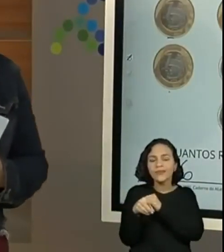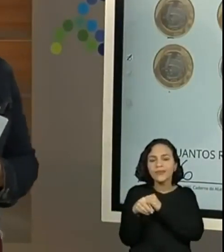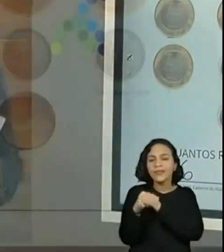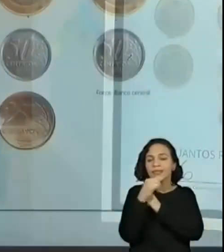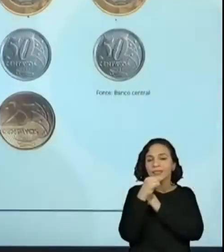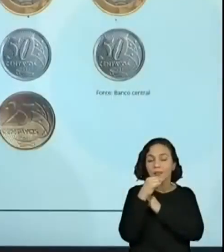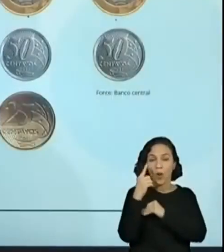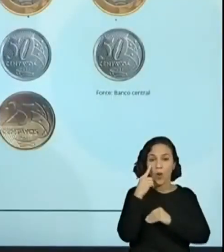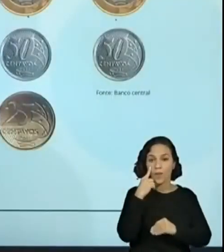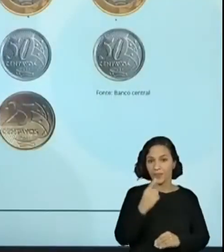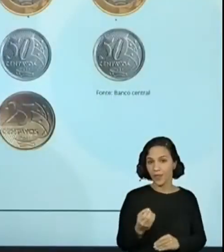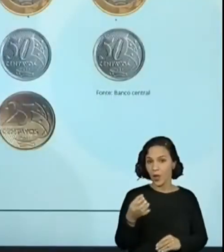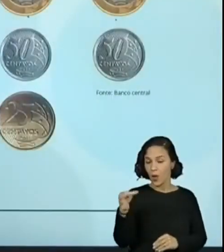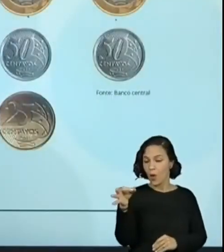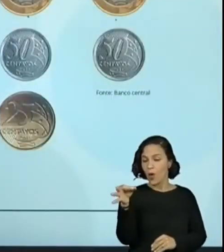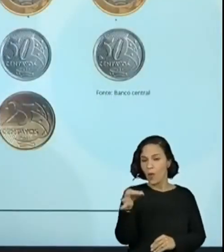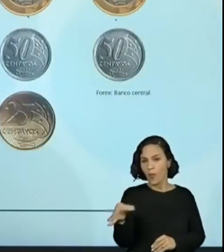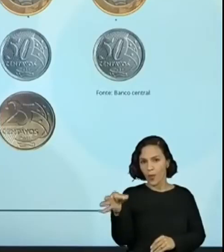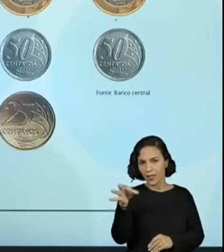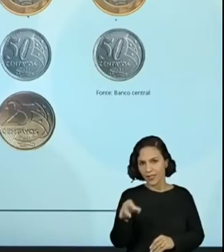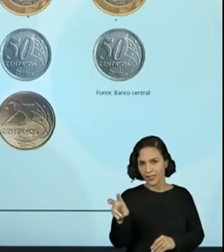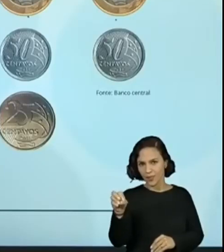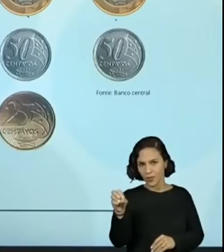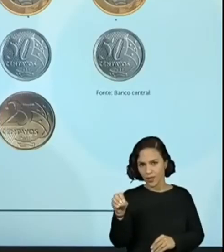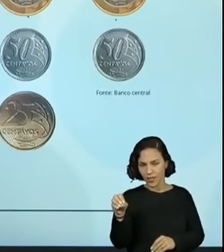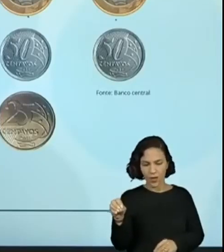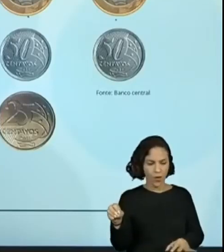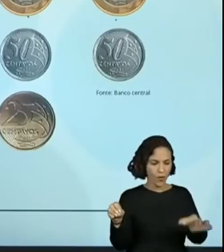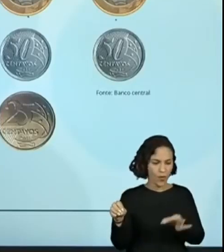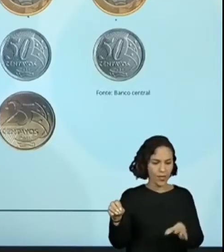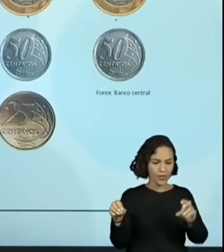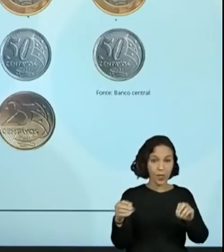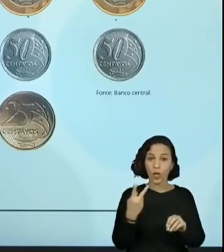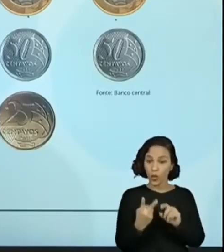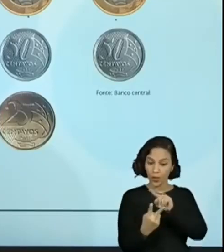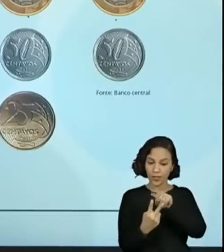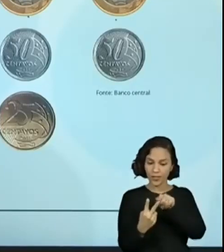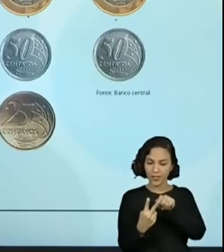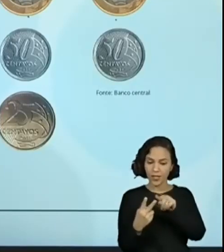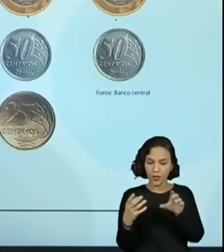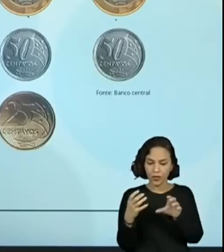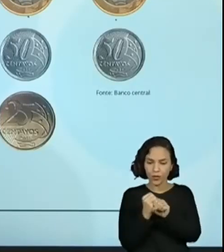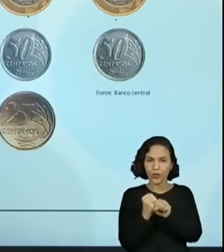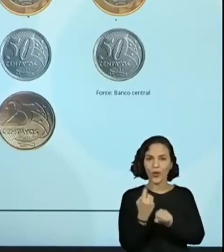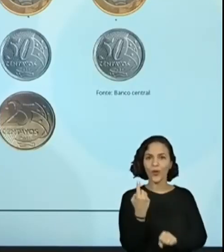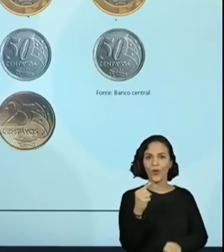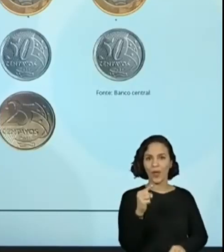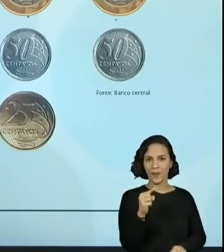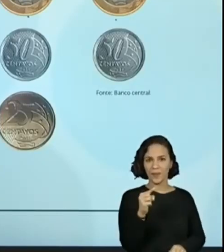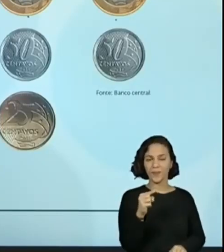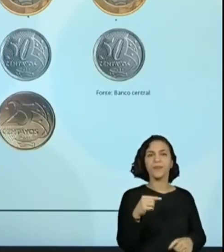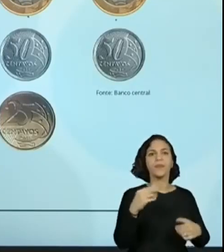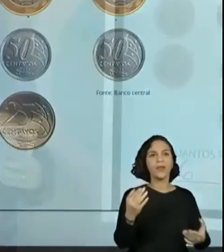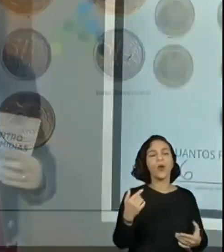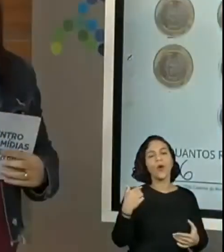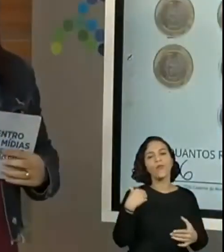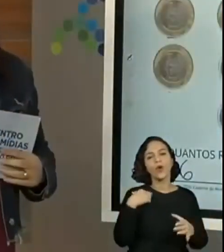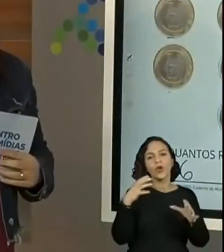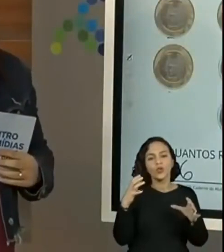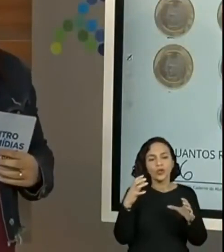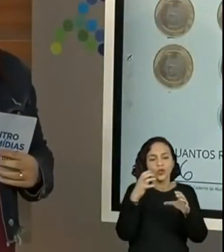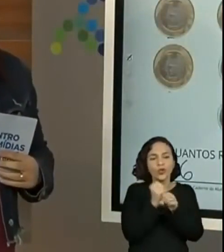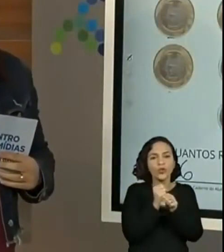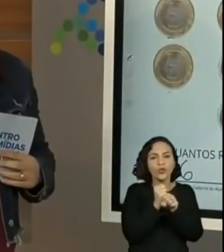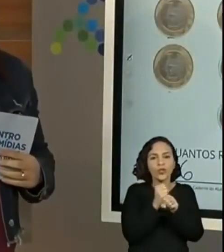moedas de cinquenta centavos equivalem a um real. Então, eu vou agrupar as moedas de cinquenta centavos aqui